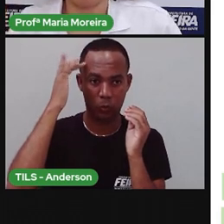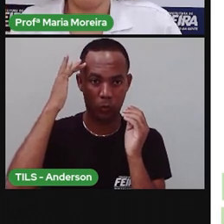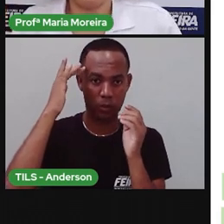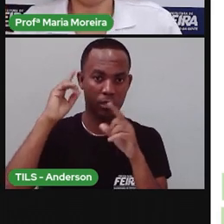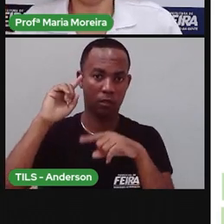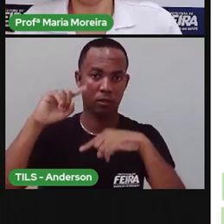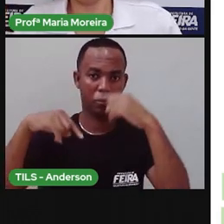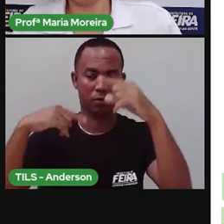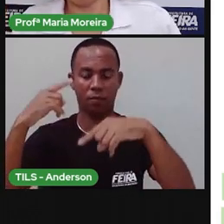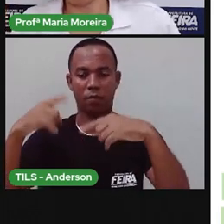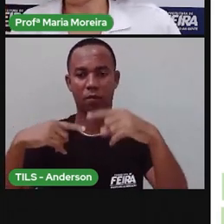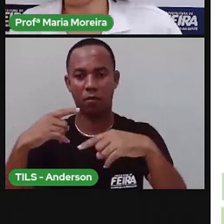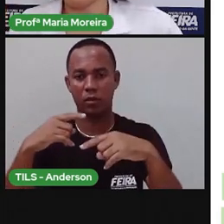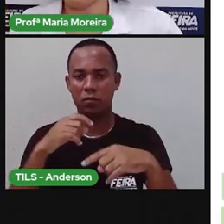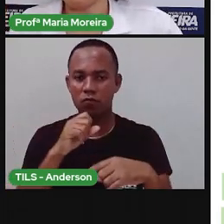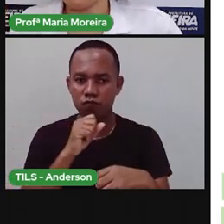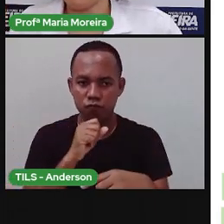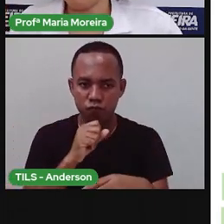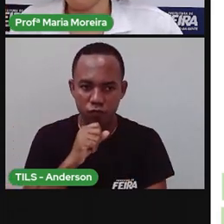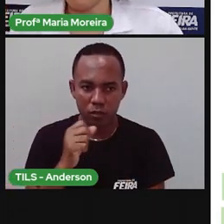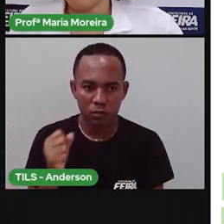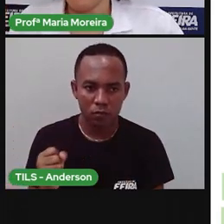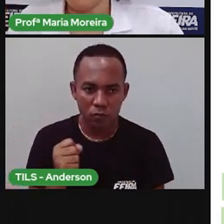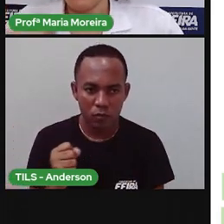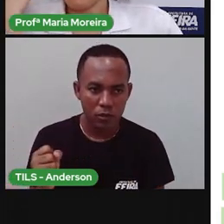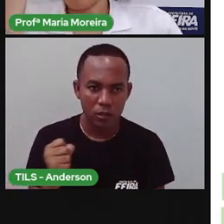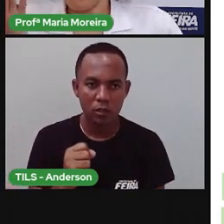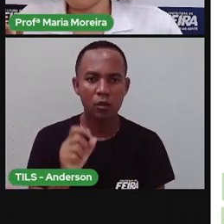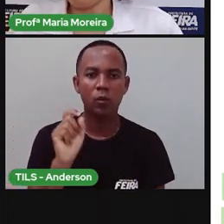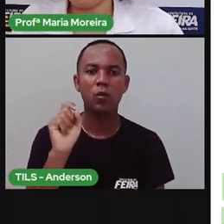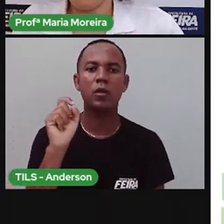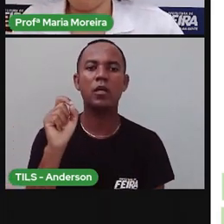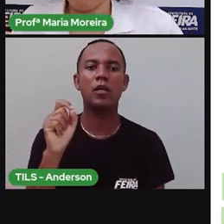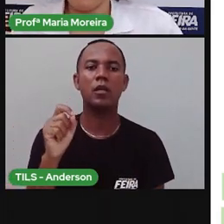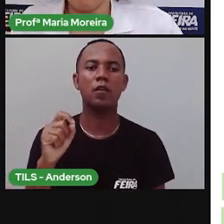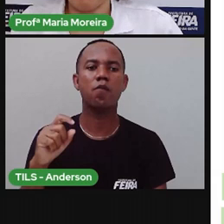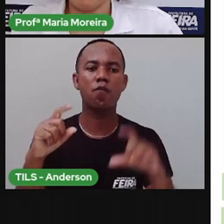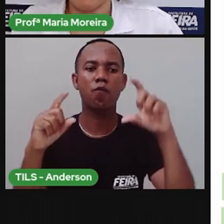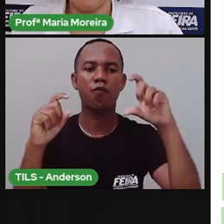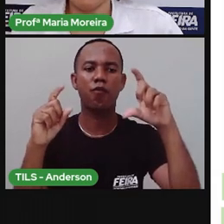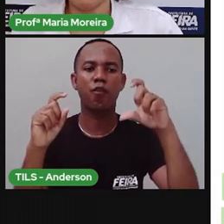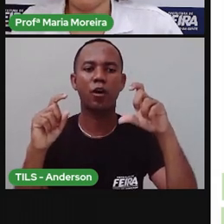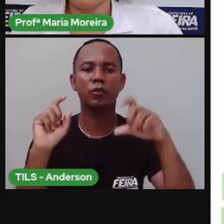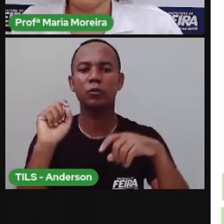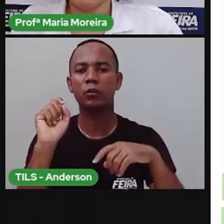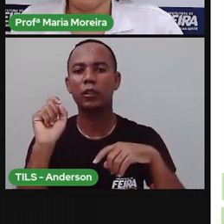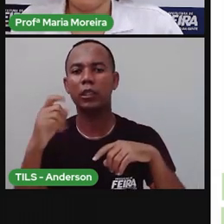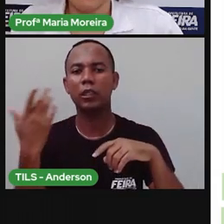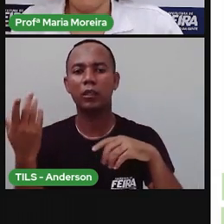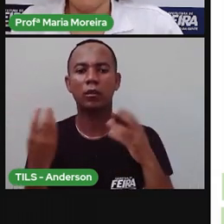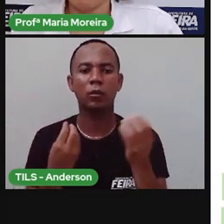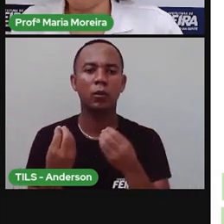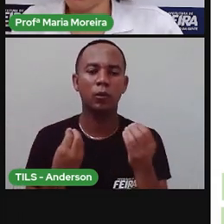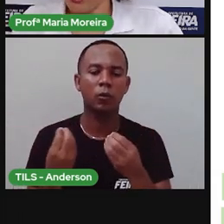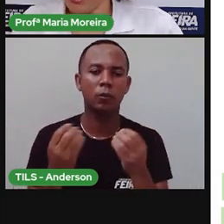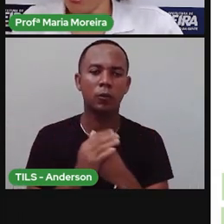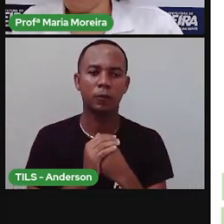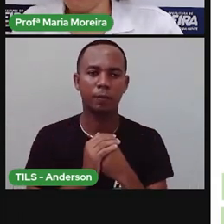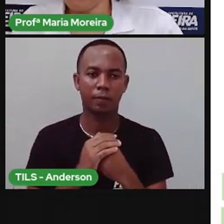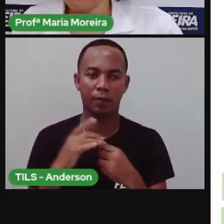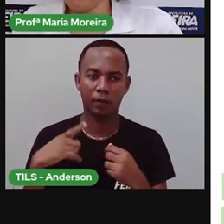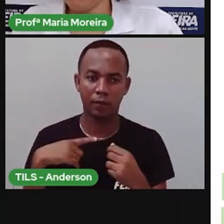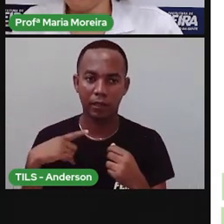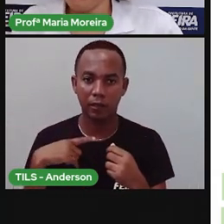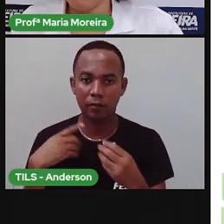depois, ele envelhece. O que será que vamos falar hoje? Essa imagem sugere alguma coisa para vocês? Né? Sugere